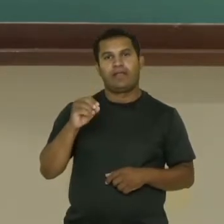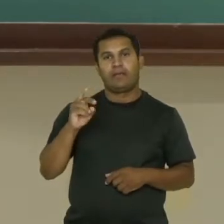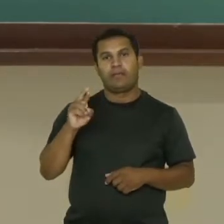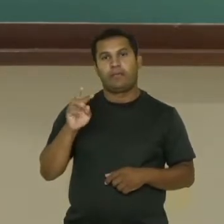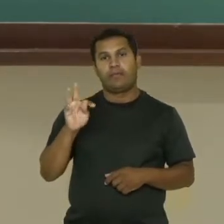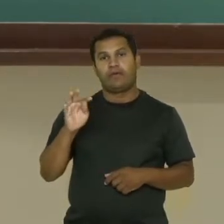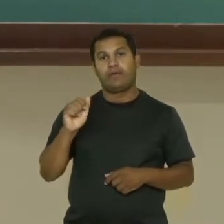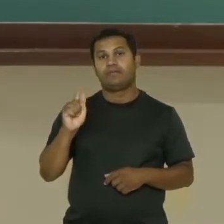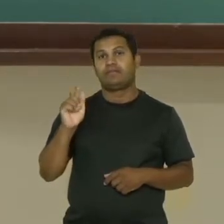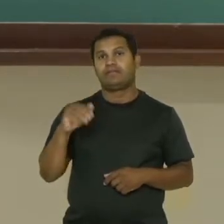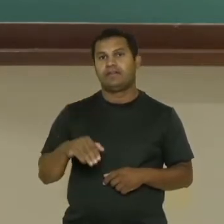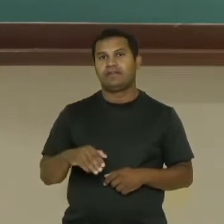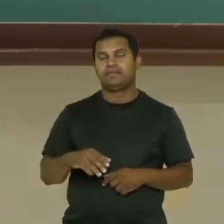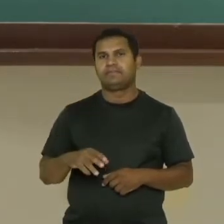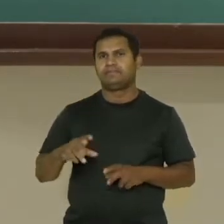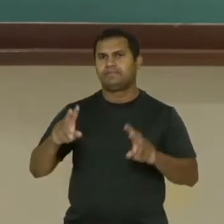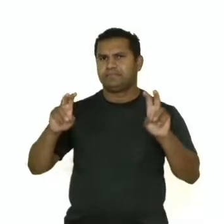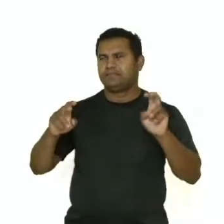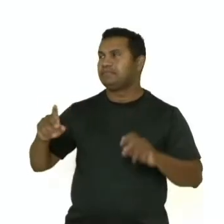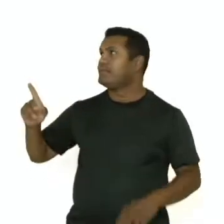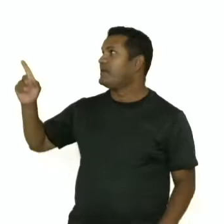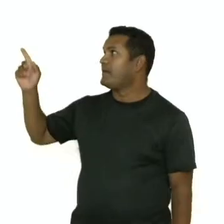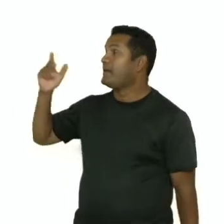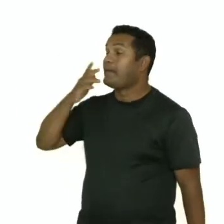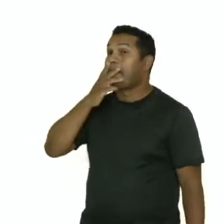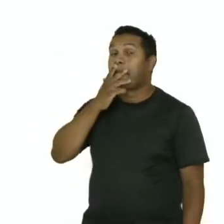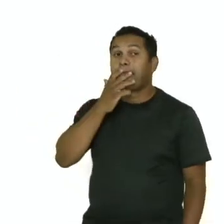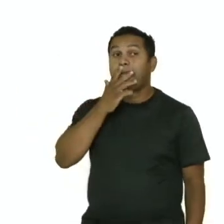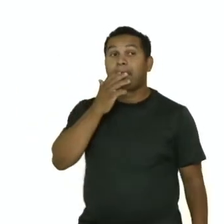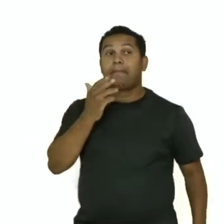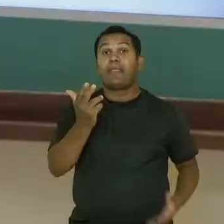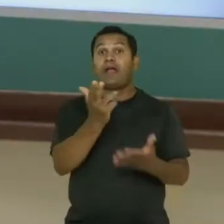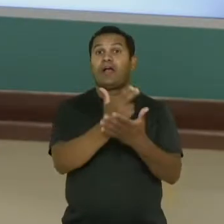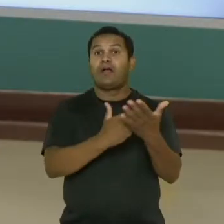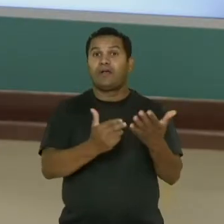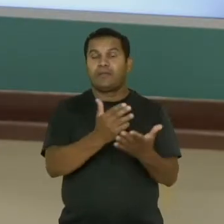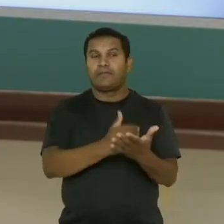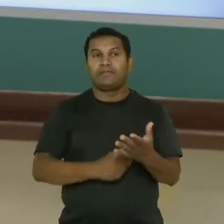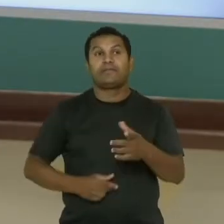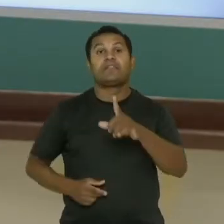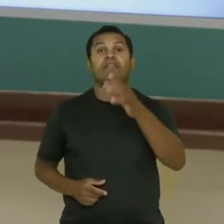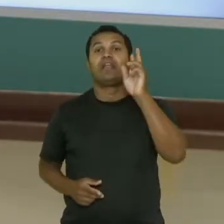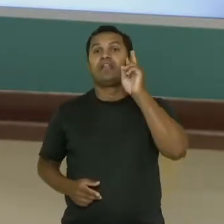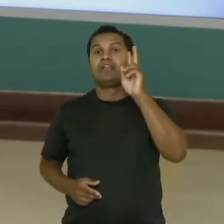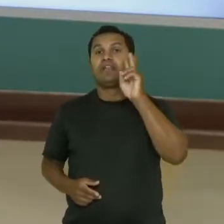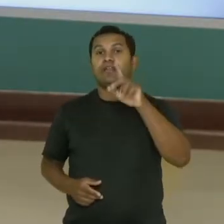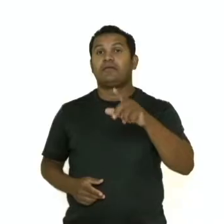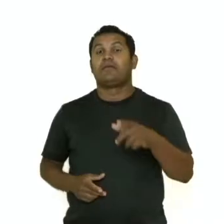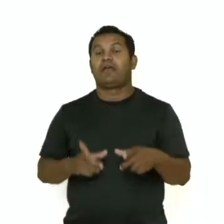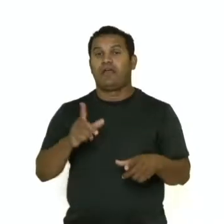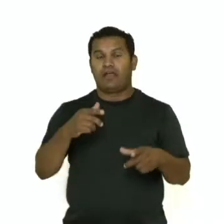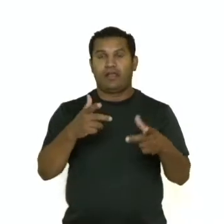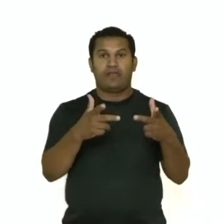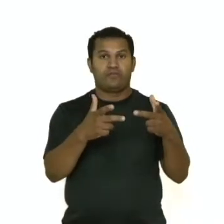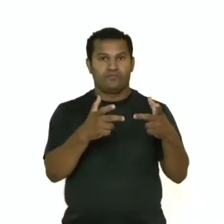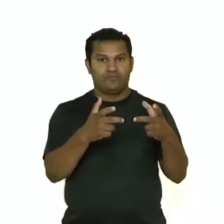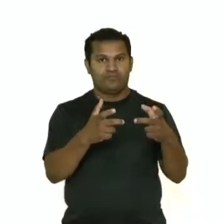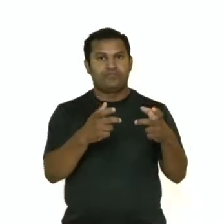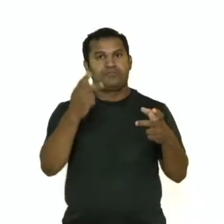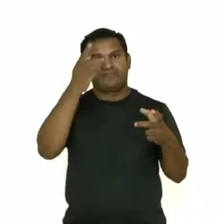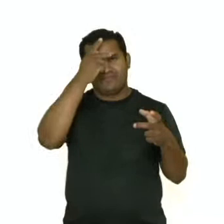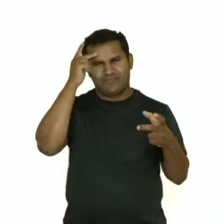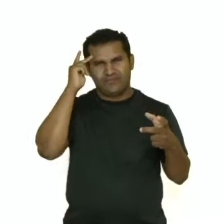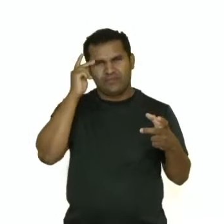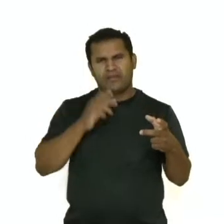imagem. O que te lembra? Sim, exatamente. Eu quero saber se você